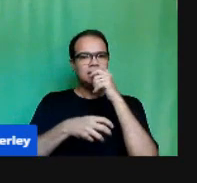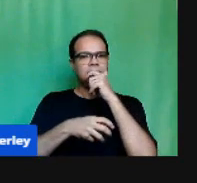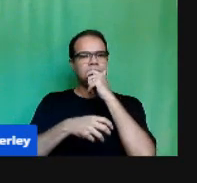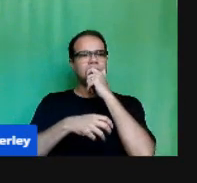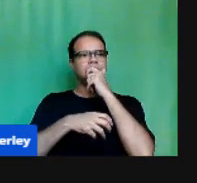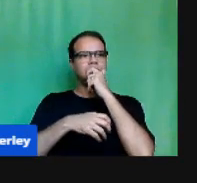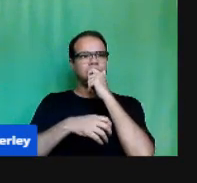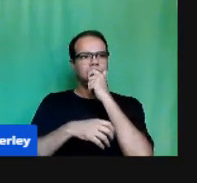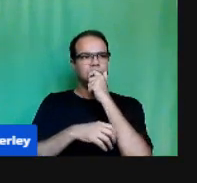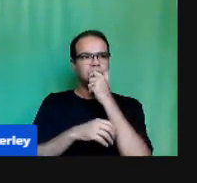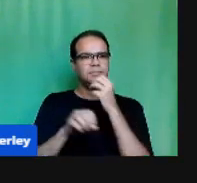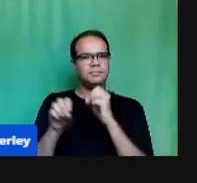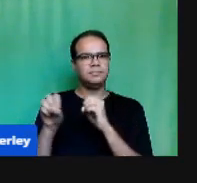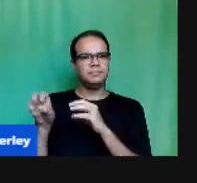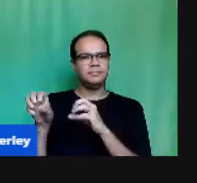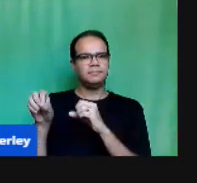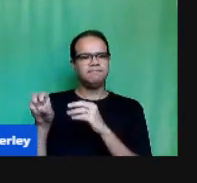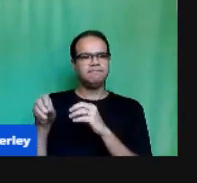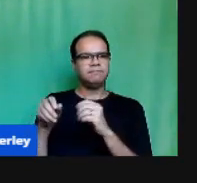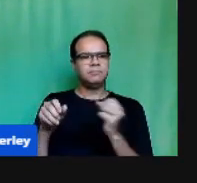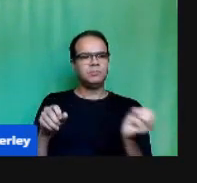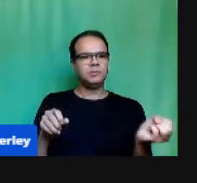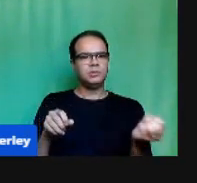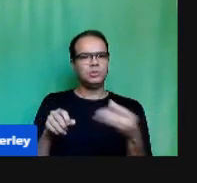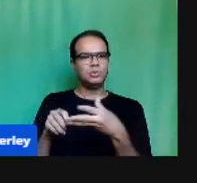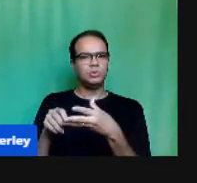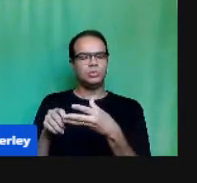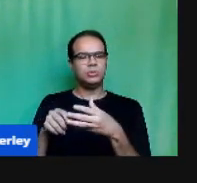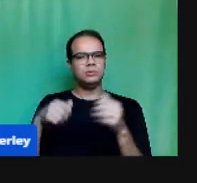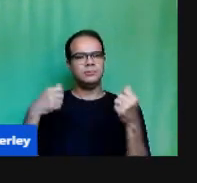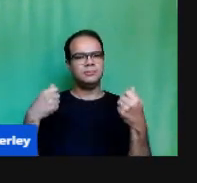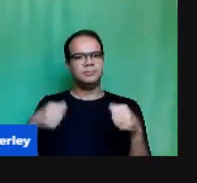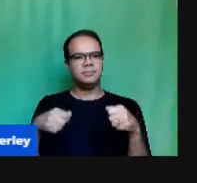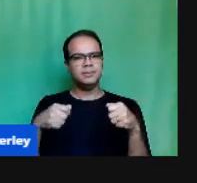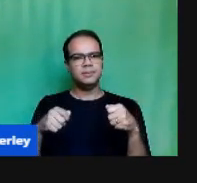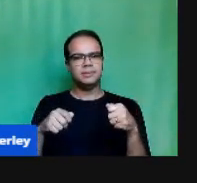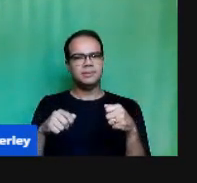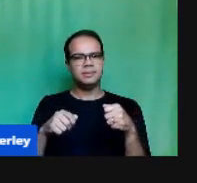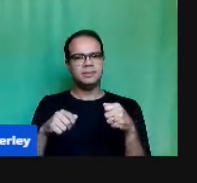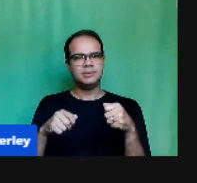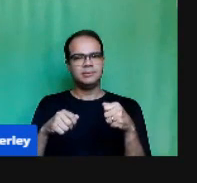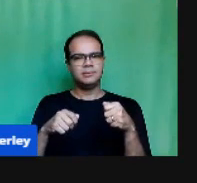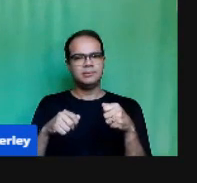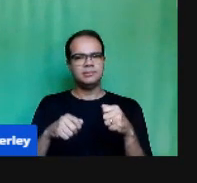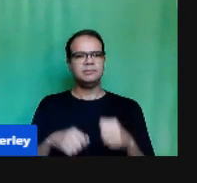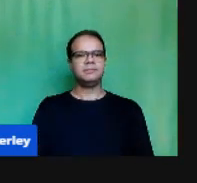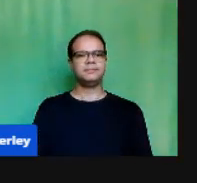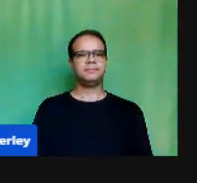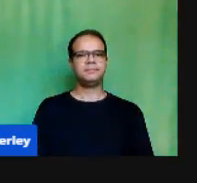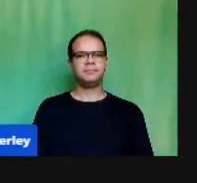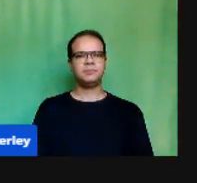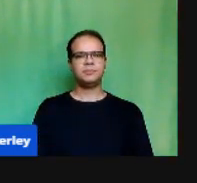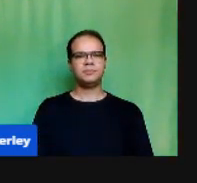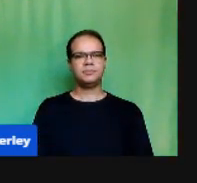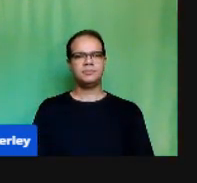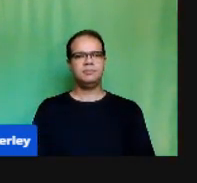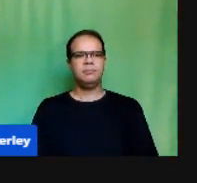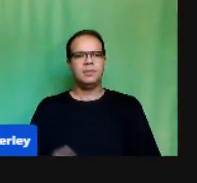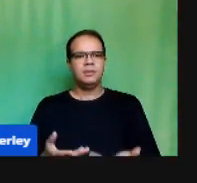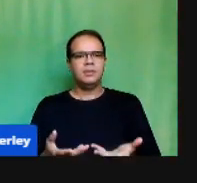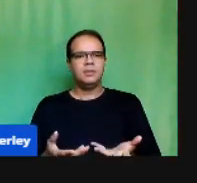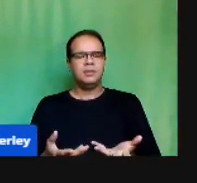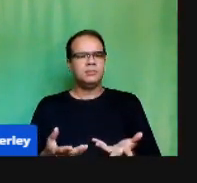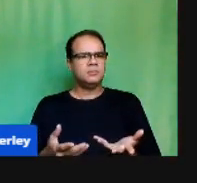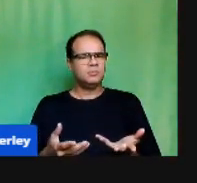De educação E aí A pergunta Que nós Sempre nos Fazemos O que mudou